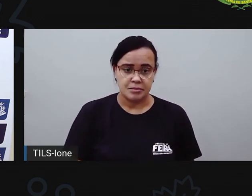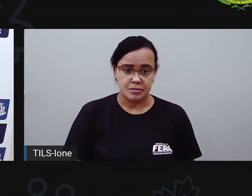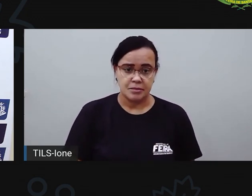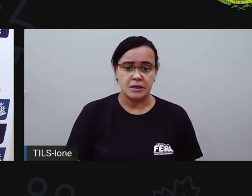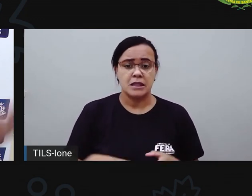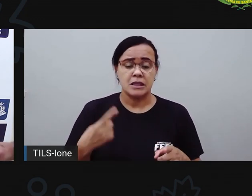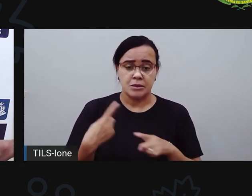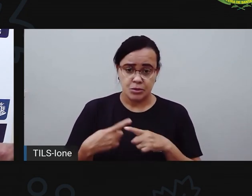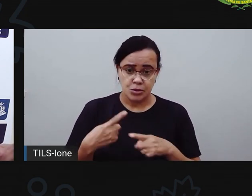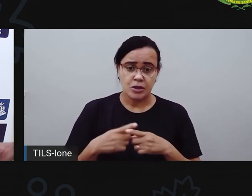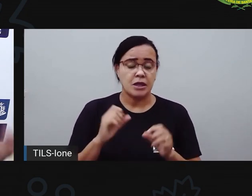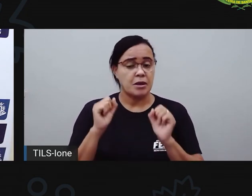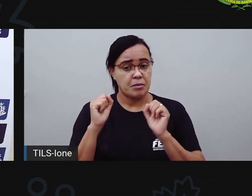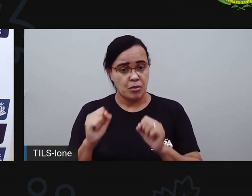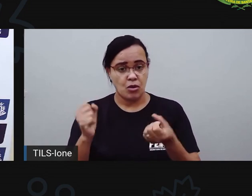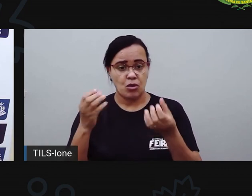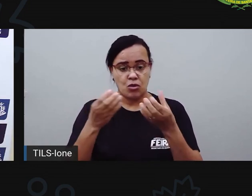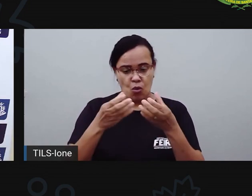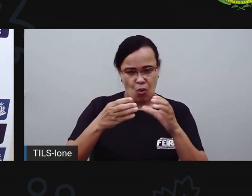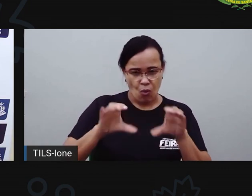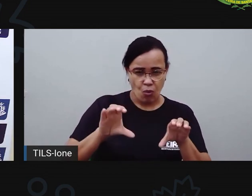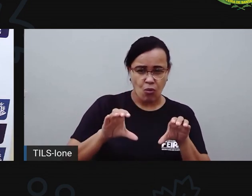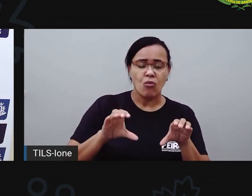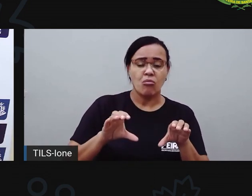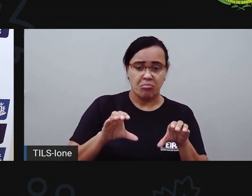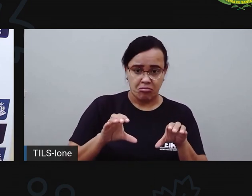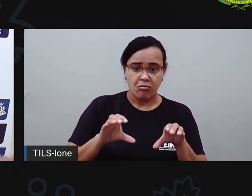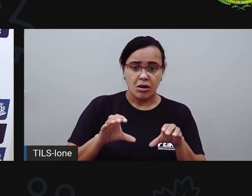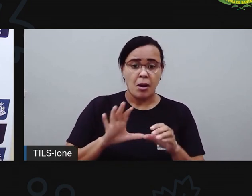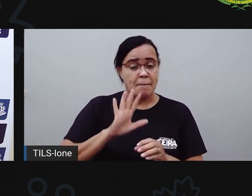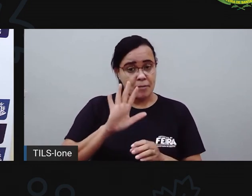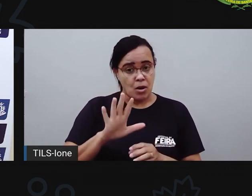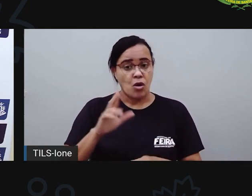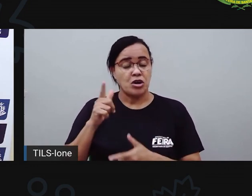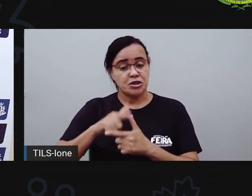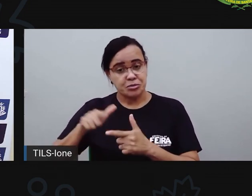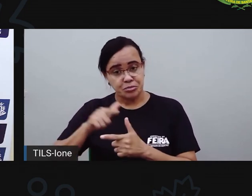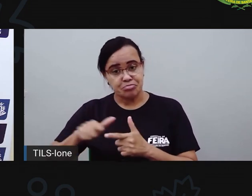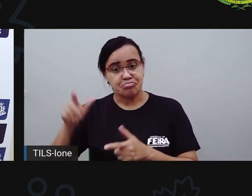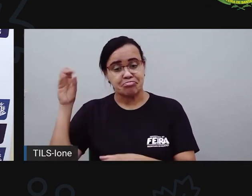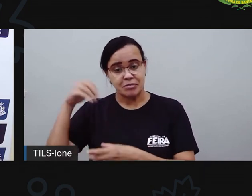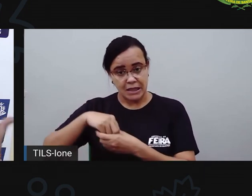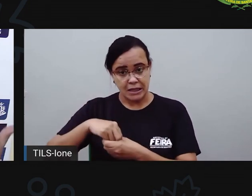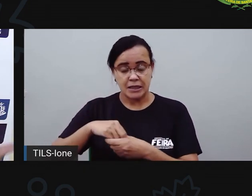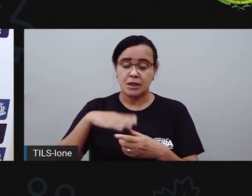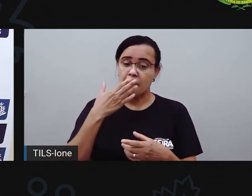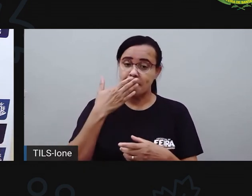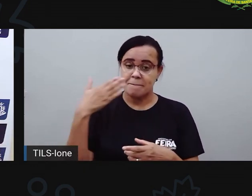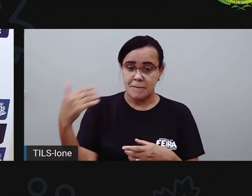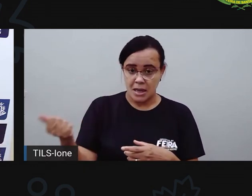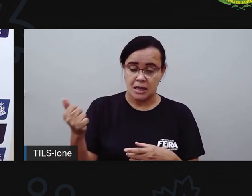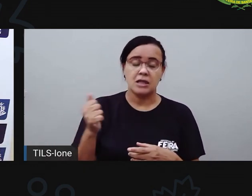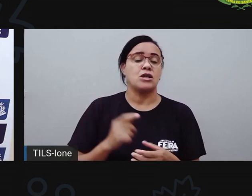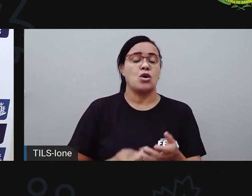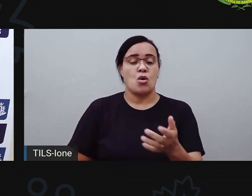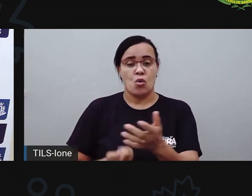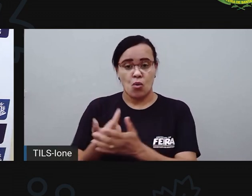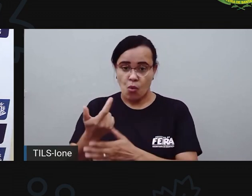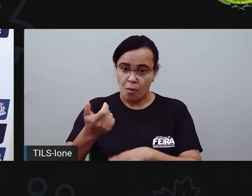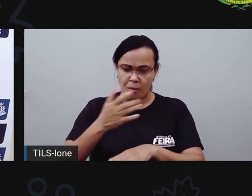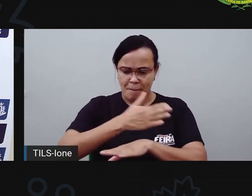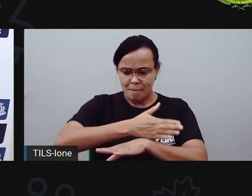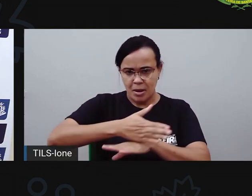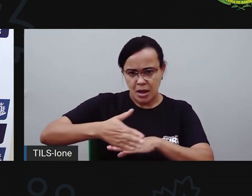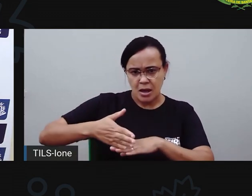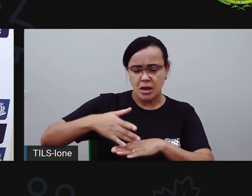bactérias. Então, quando a gente vende algum produto, a gente tem que garantir que não tenha, que esteja tudo ok com ele. Mas se a gente vai consumir em casa, a gente sabe que o ovo